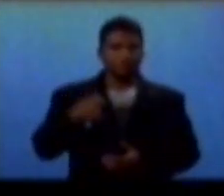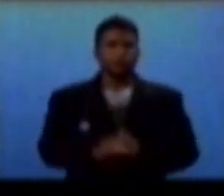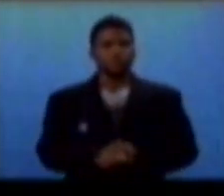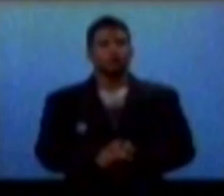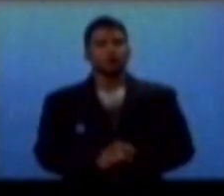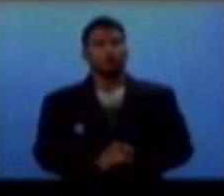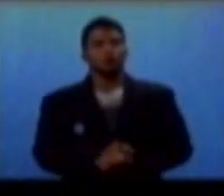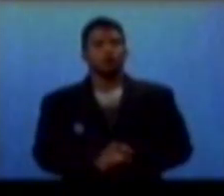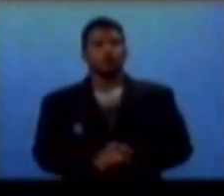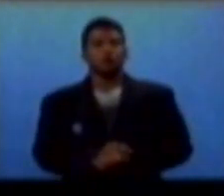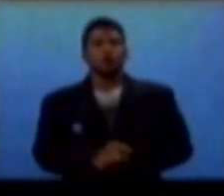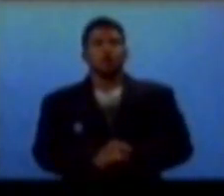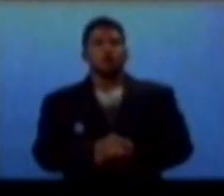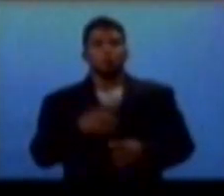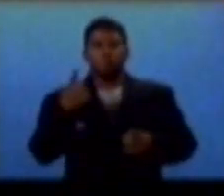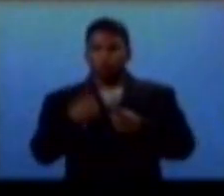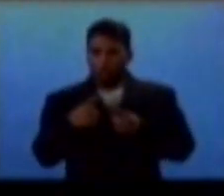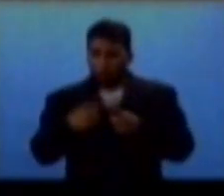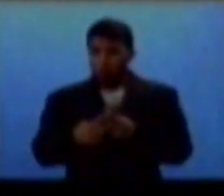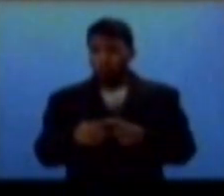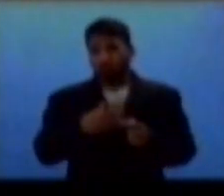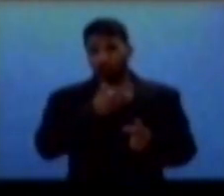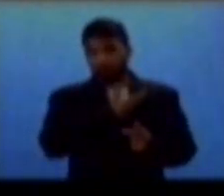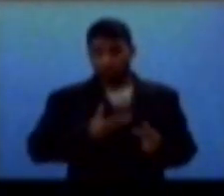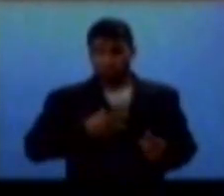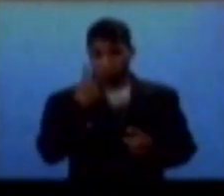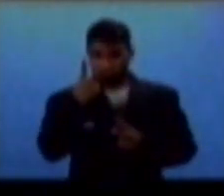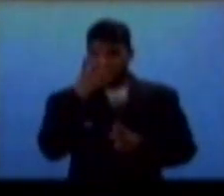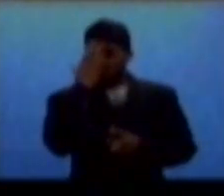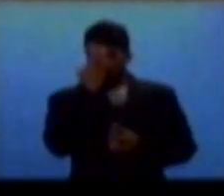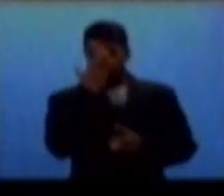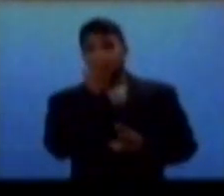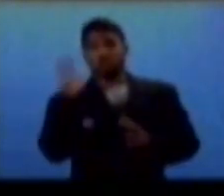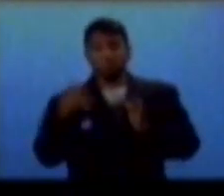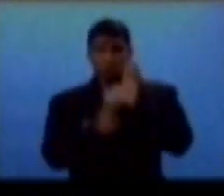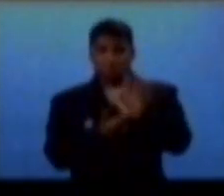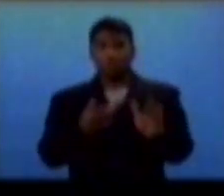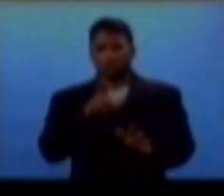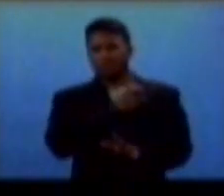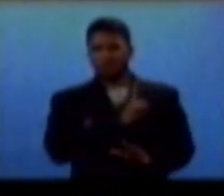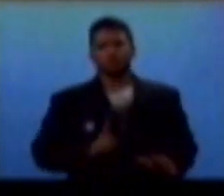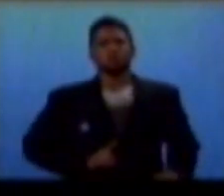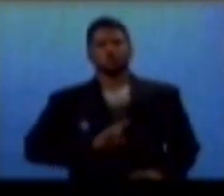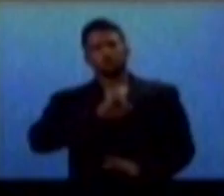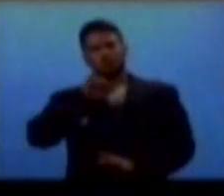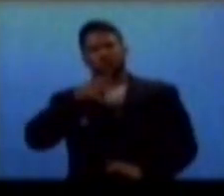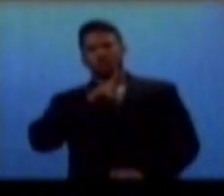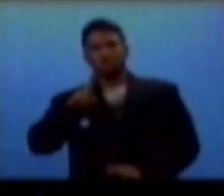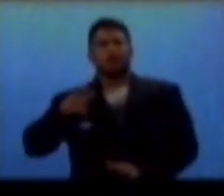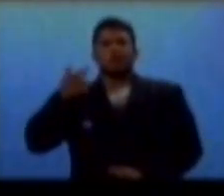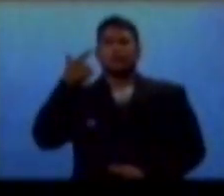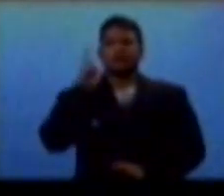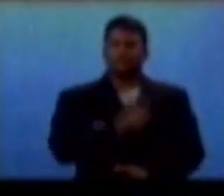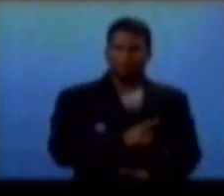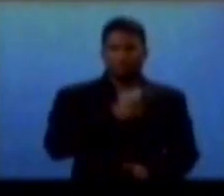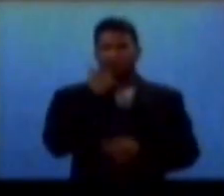arranco a máscara desse governo e o deputado João de Deus ainda dá essas